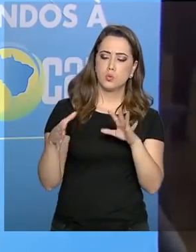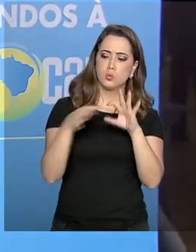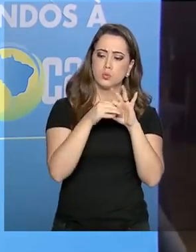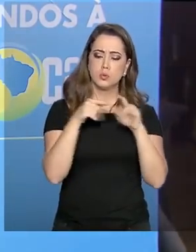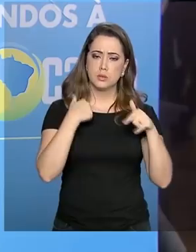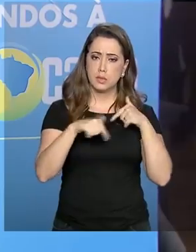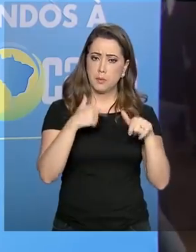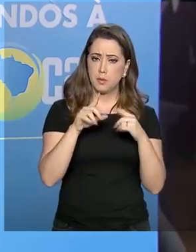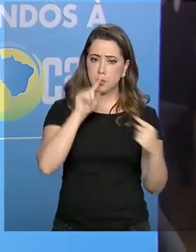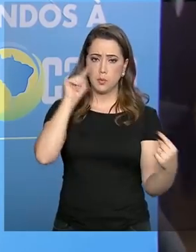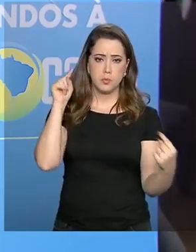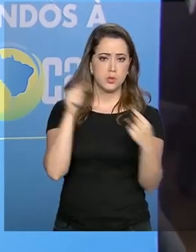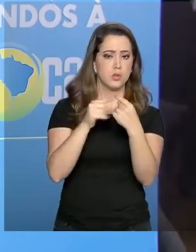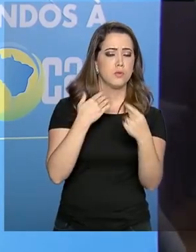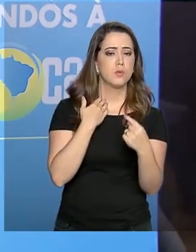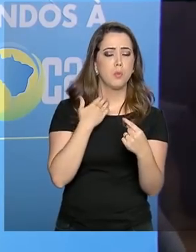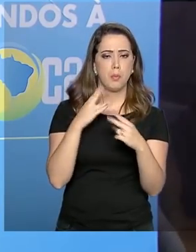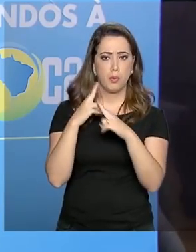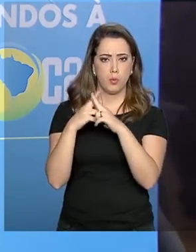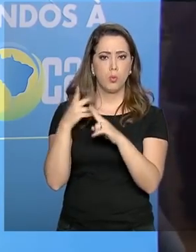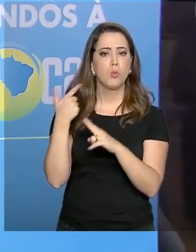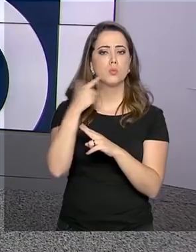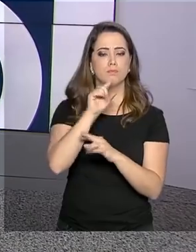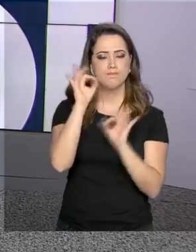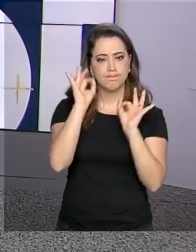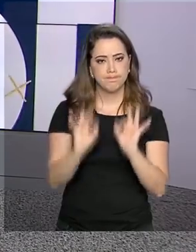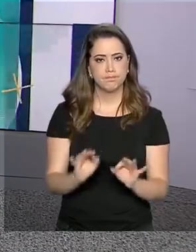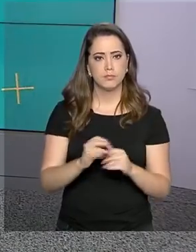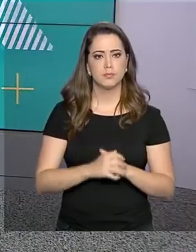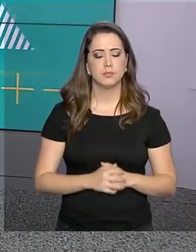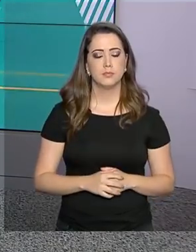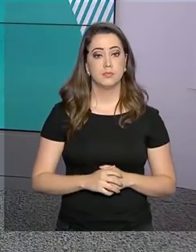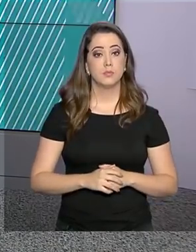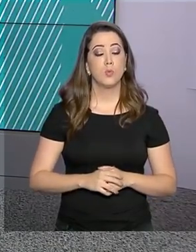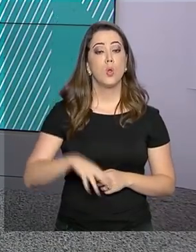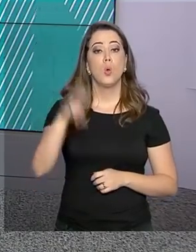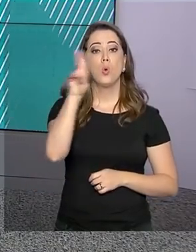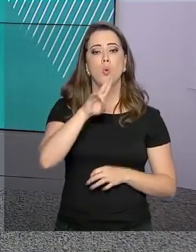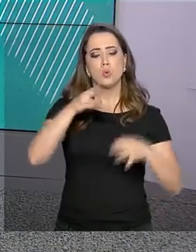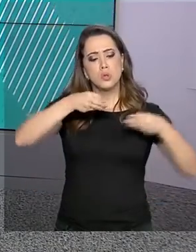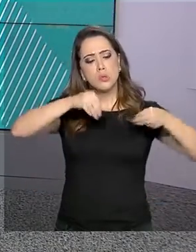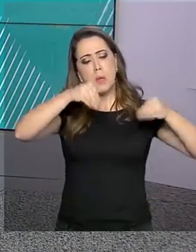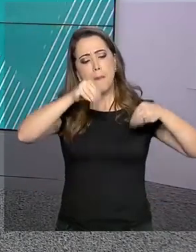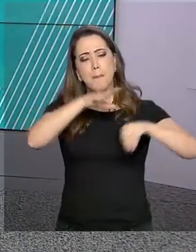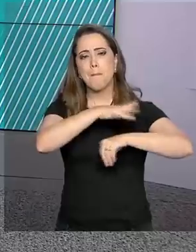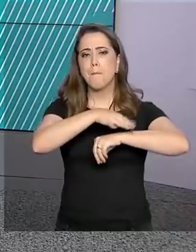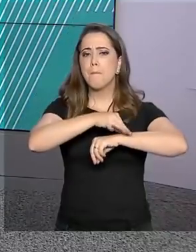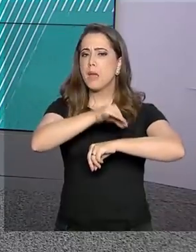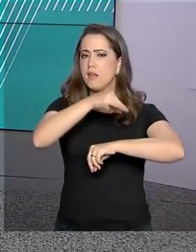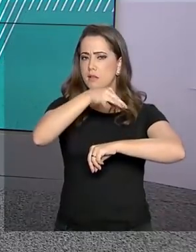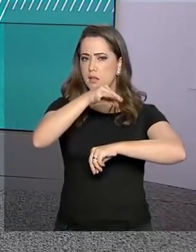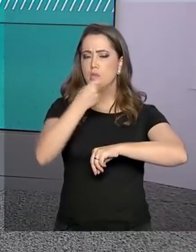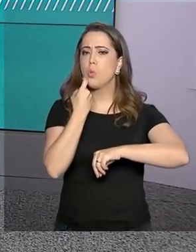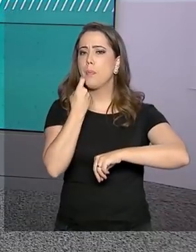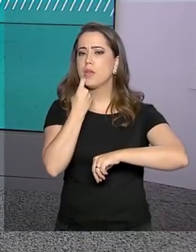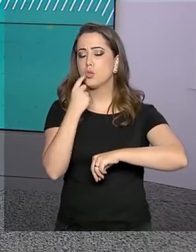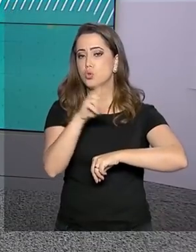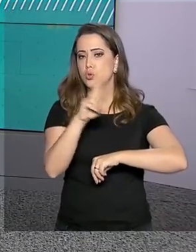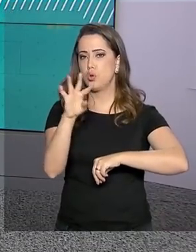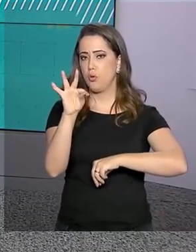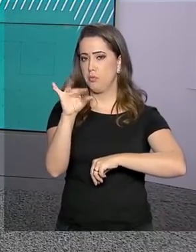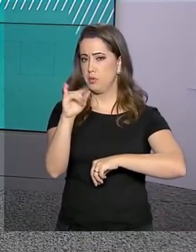que os objetivos do banco sejam alcançados. O uso da pele da tilápia como substituto